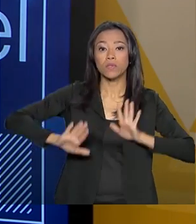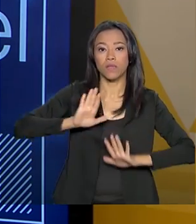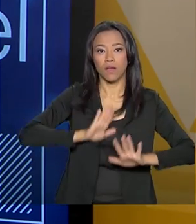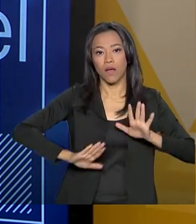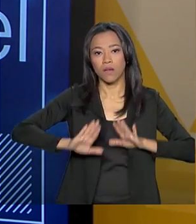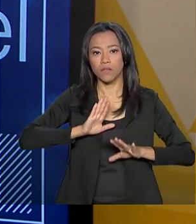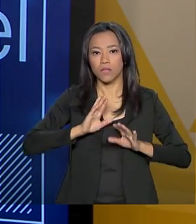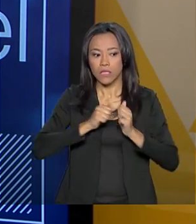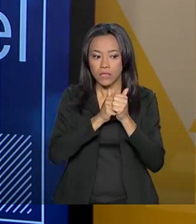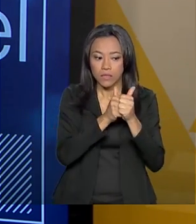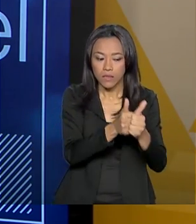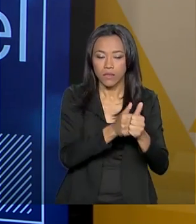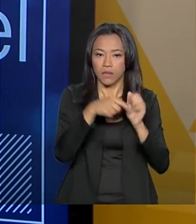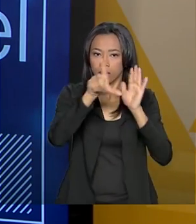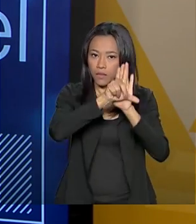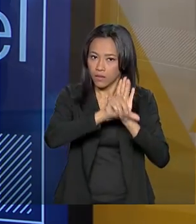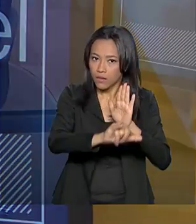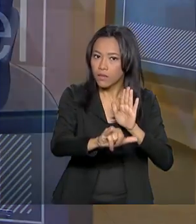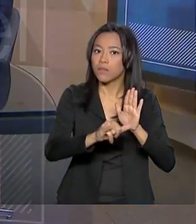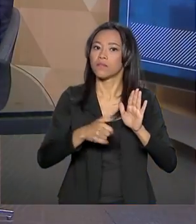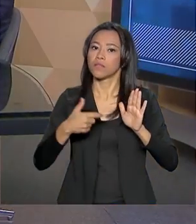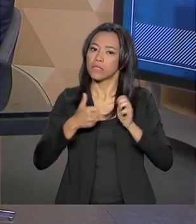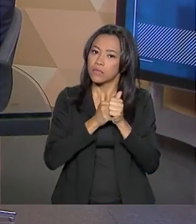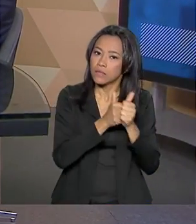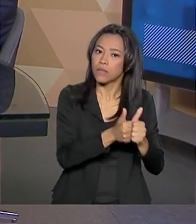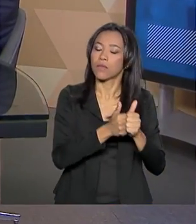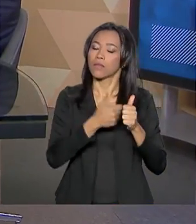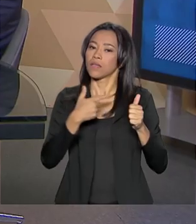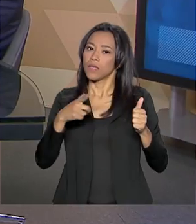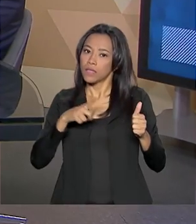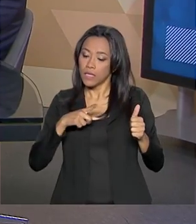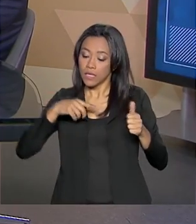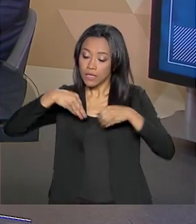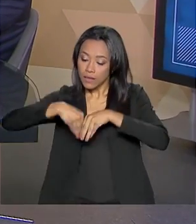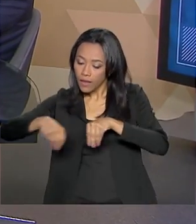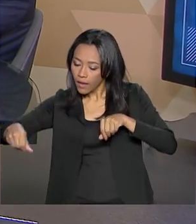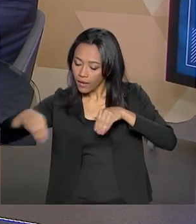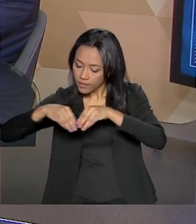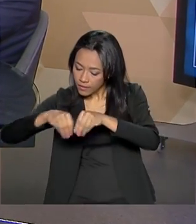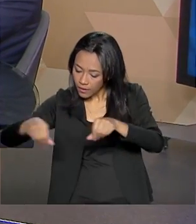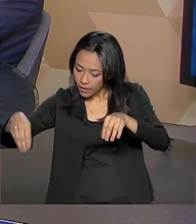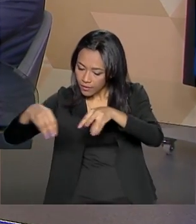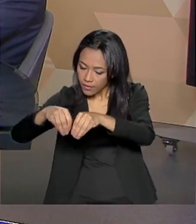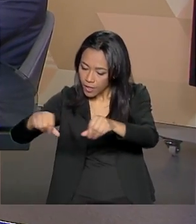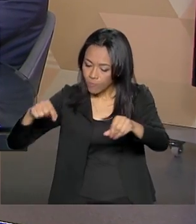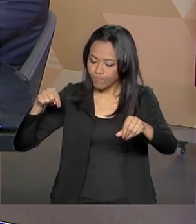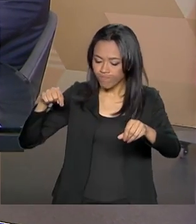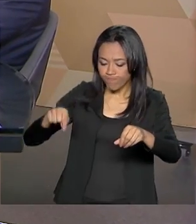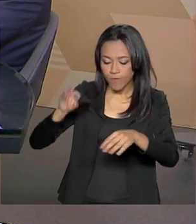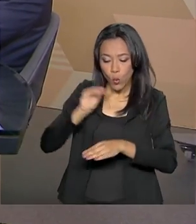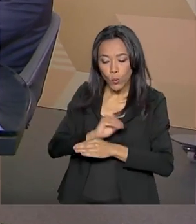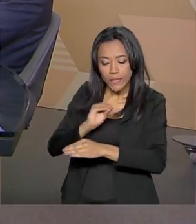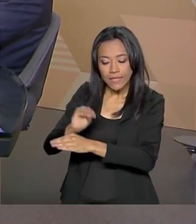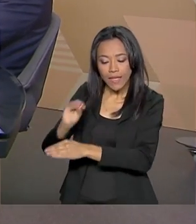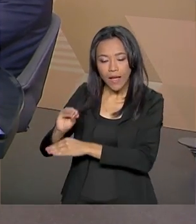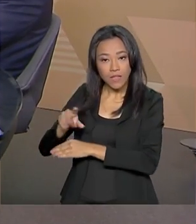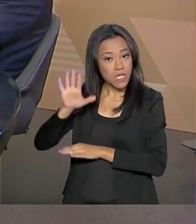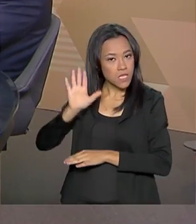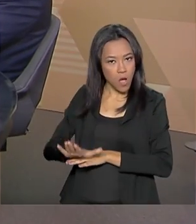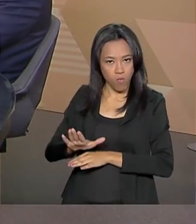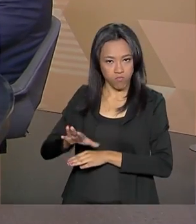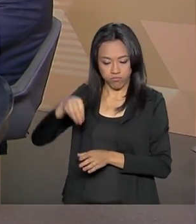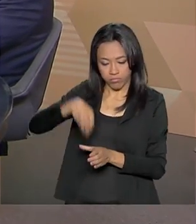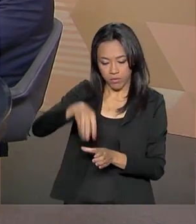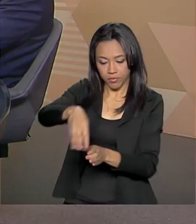legislação vigente, ele reserva parte de sua terra para a conservação, não produz nessa área.